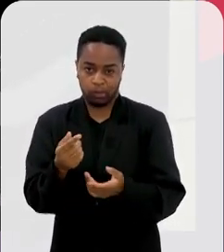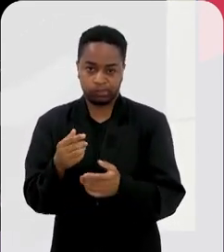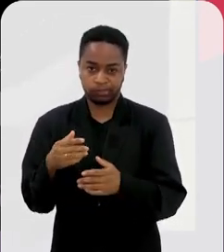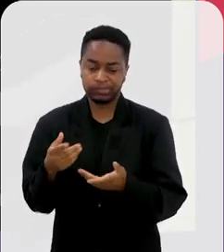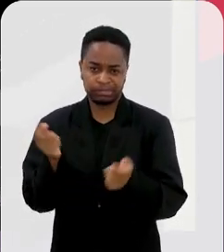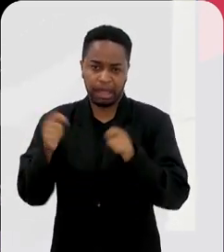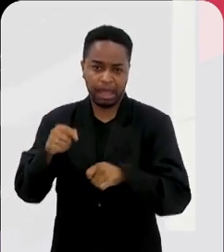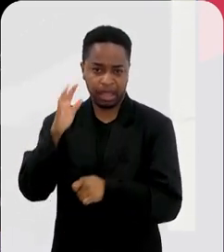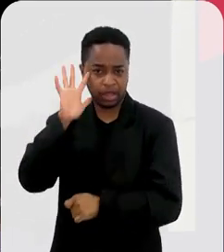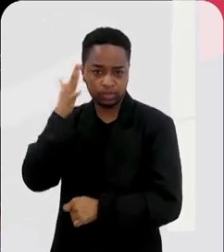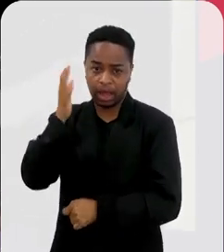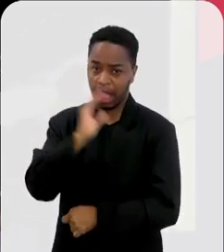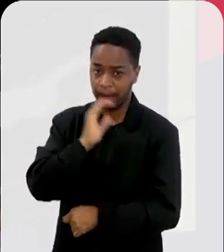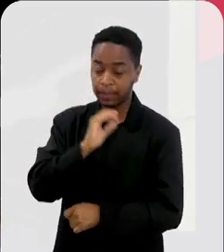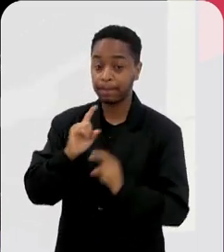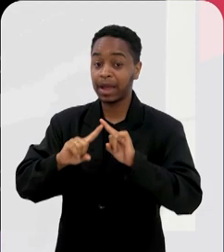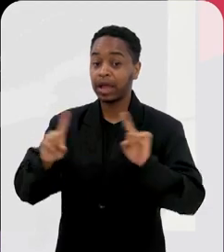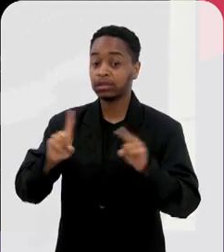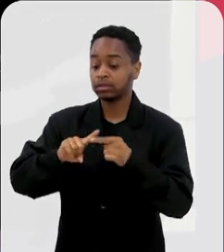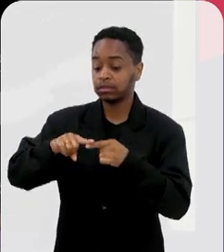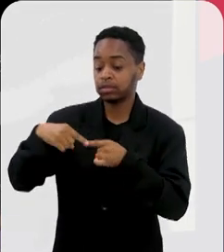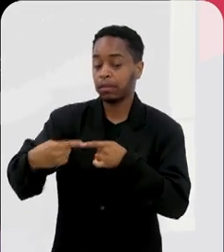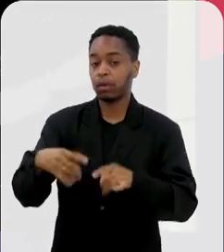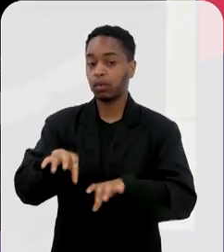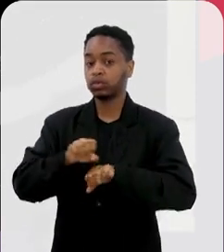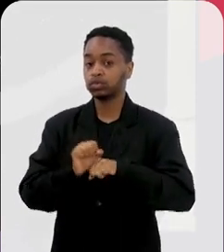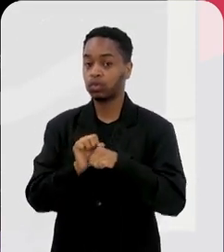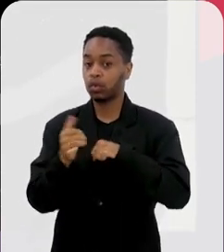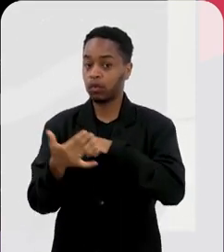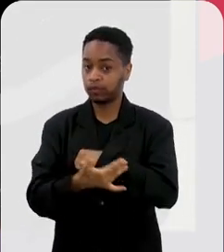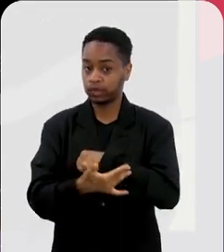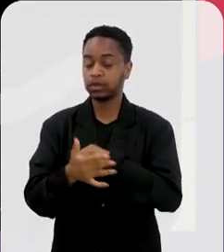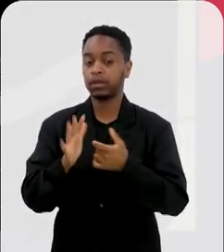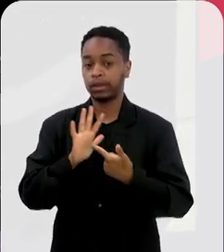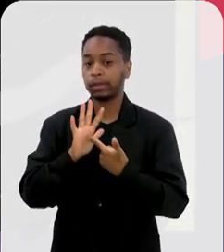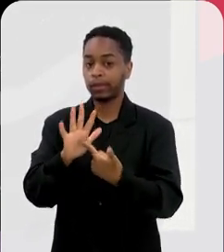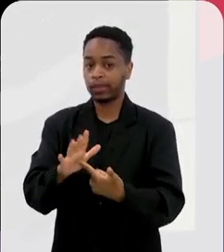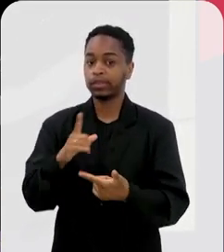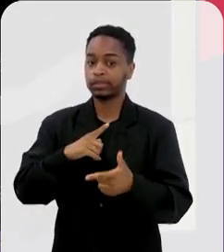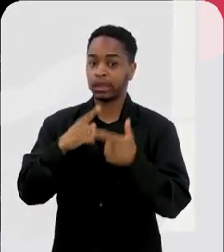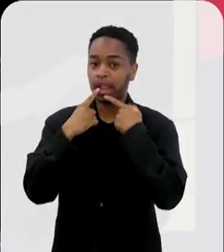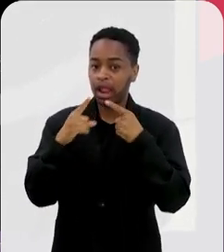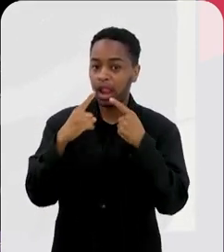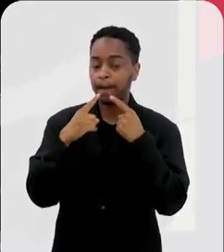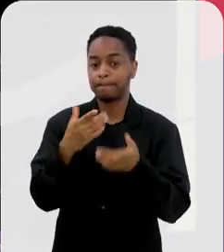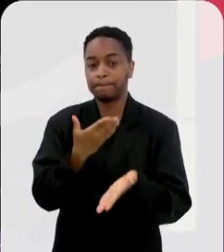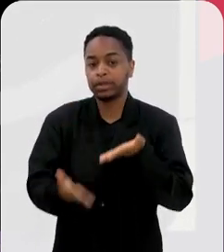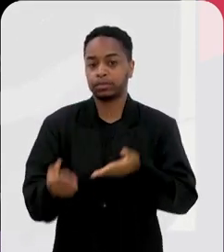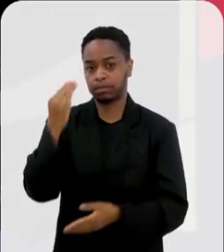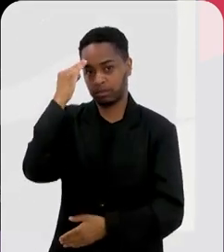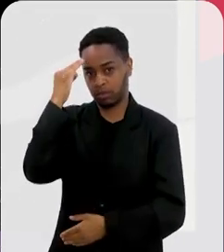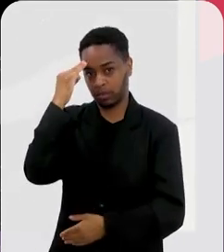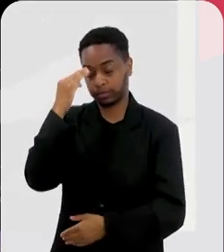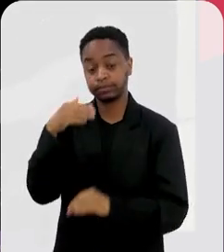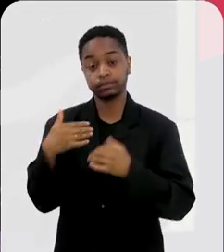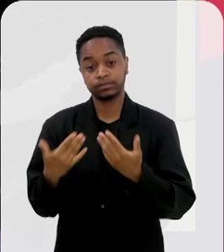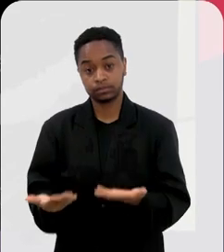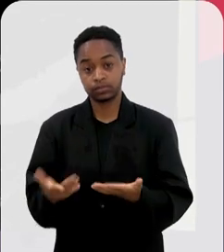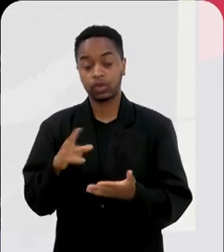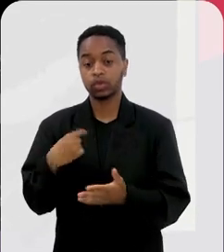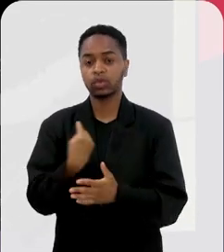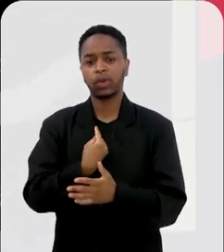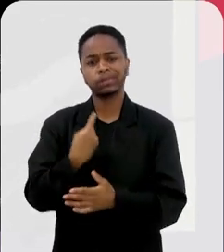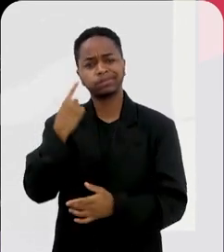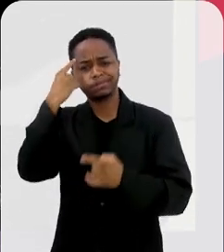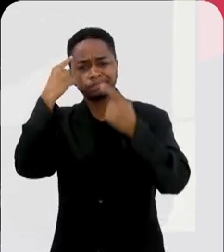resolviam sem hospitalização. Depois desse quadro agudo, eles apresentavam queixas, né, de memória. Então a nossa